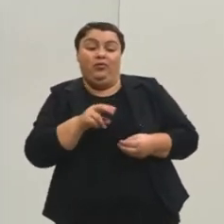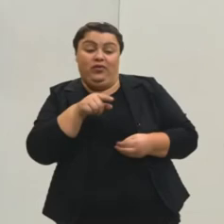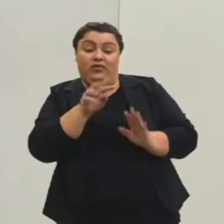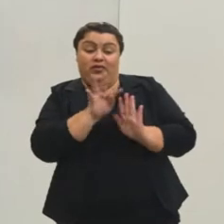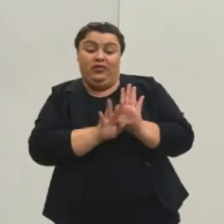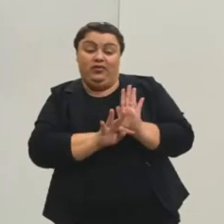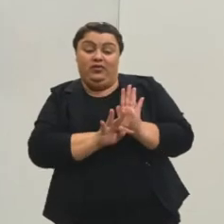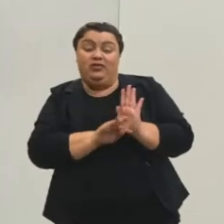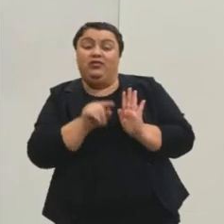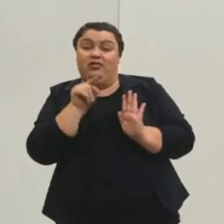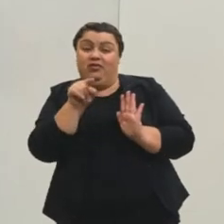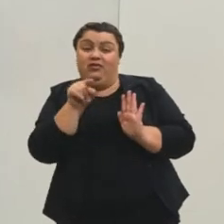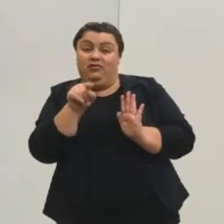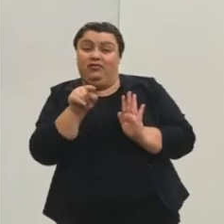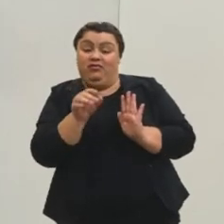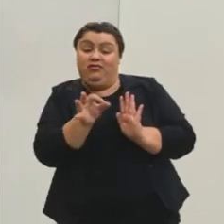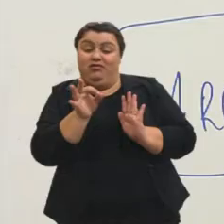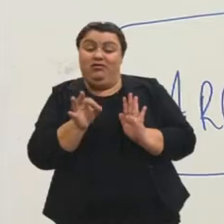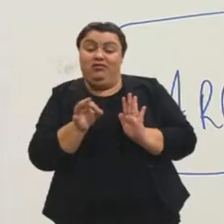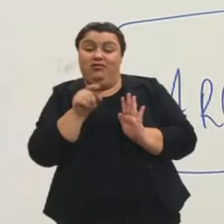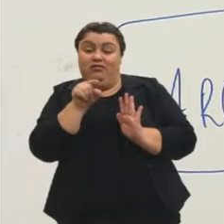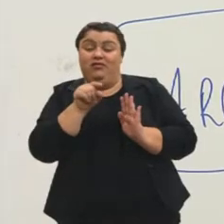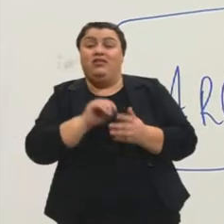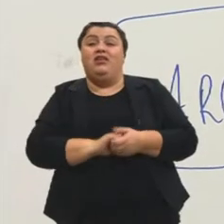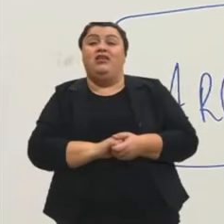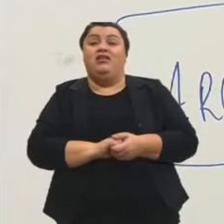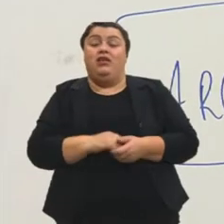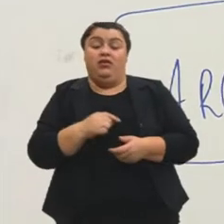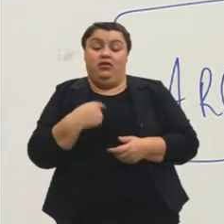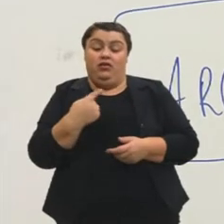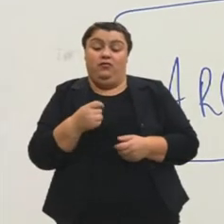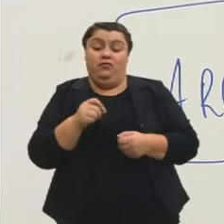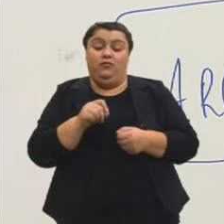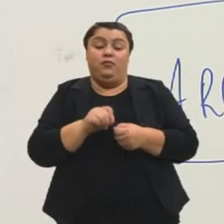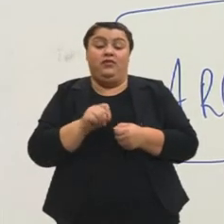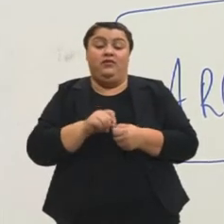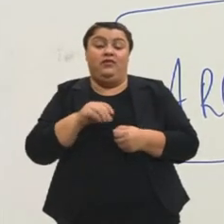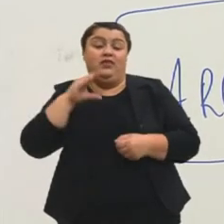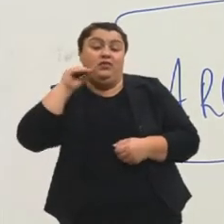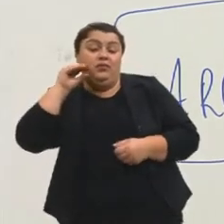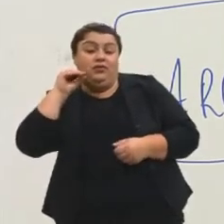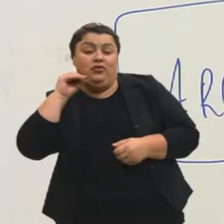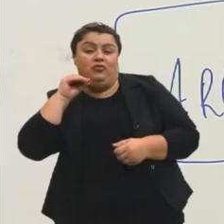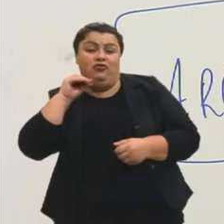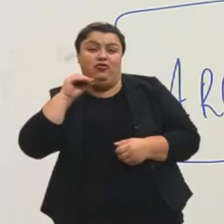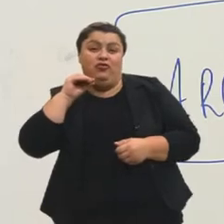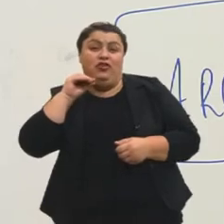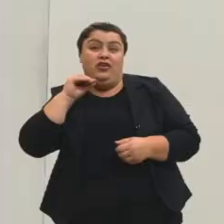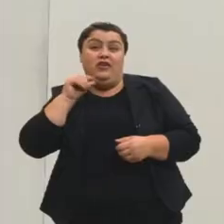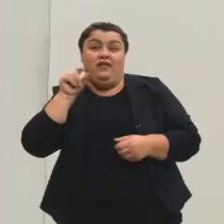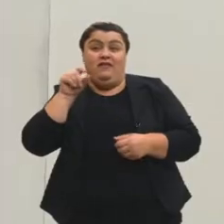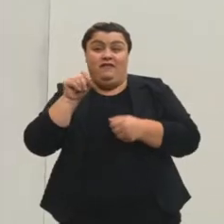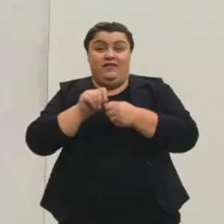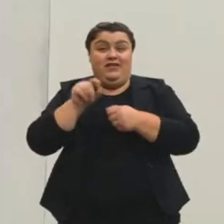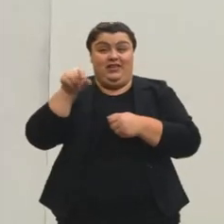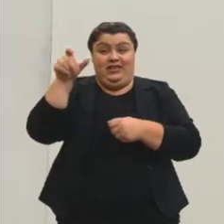isso aqui que a gente tem que fazer. Ou seja, eu vou ter que Persuadir, convencer, eu vou ter que